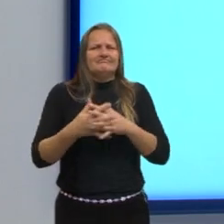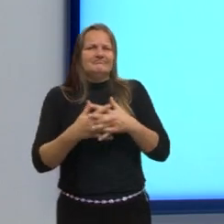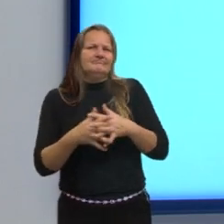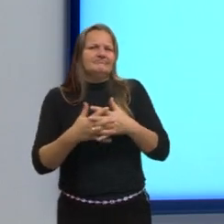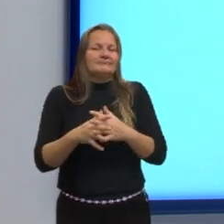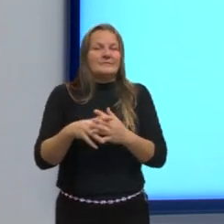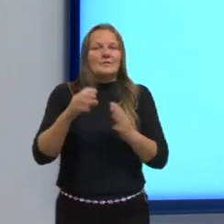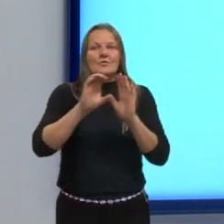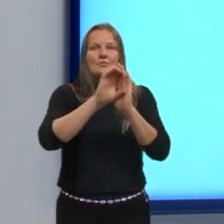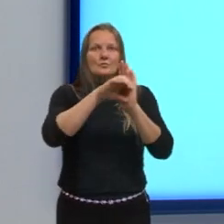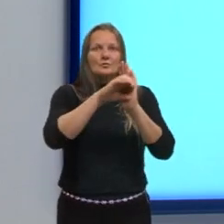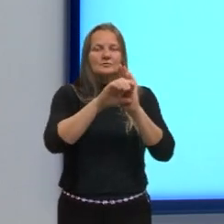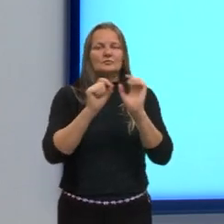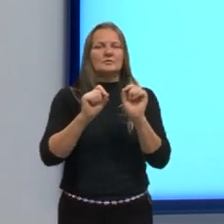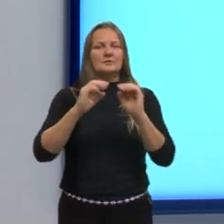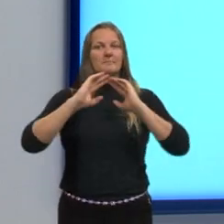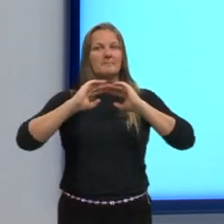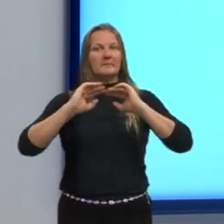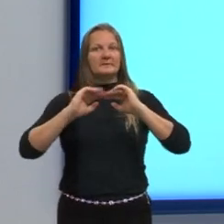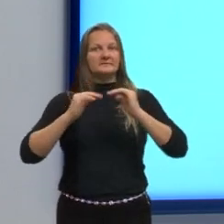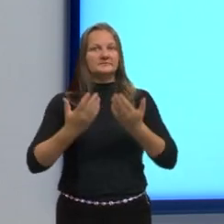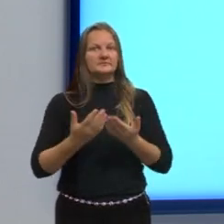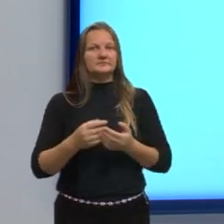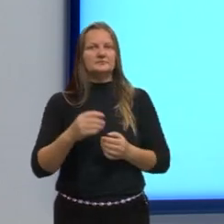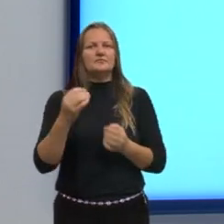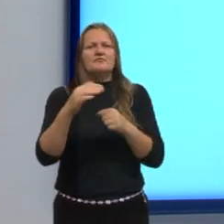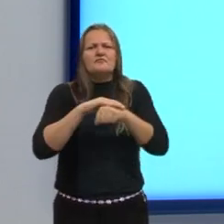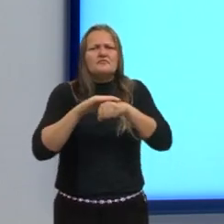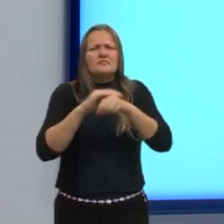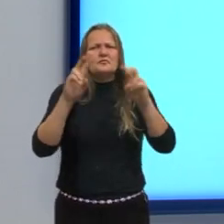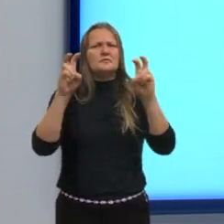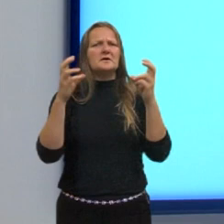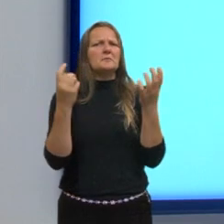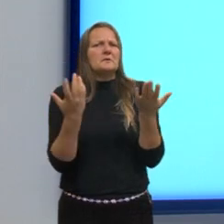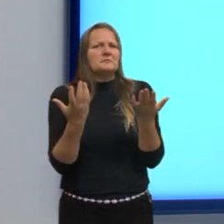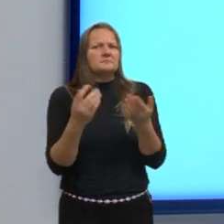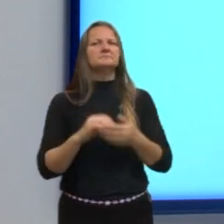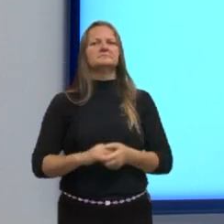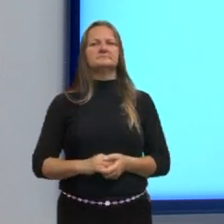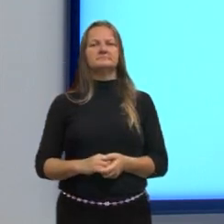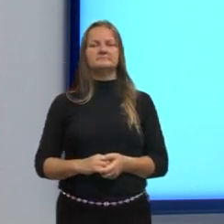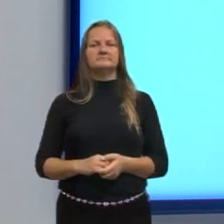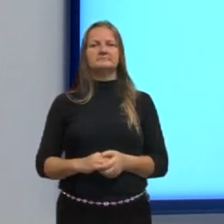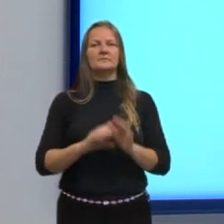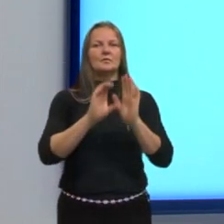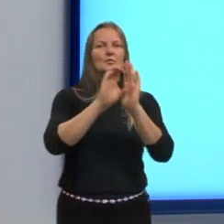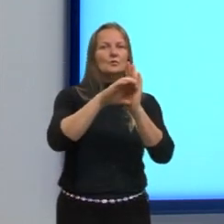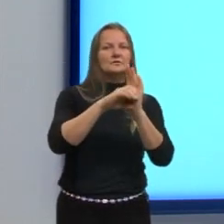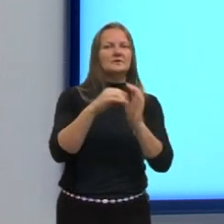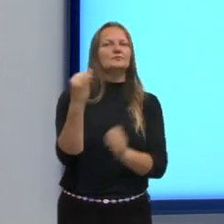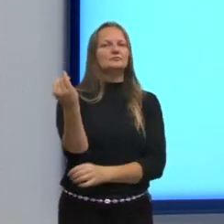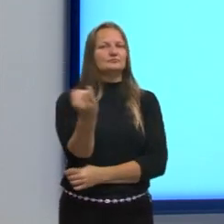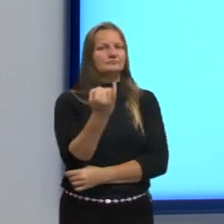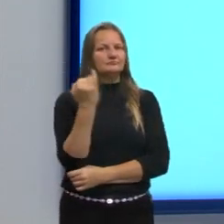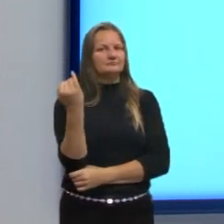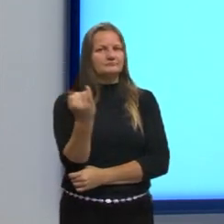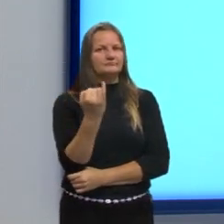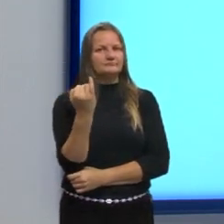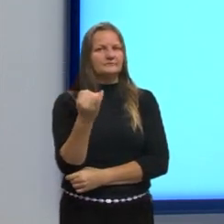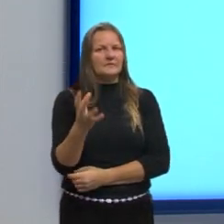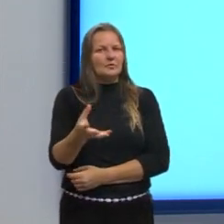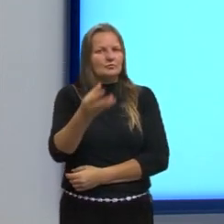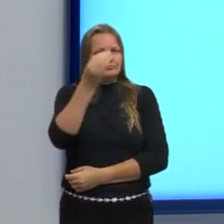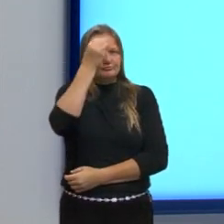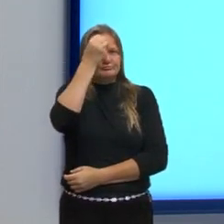sabe mais o que está pedindo, do que está falando. Certo, gente? Então, os conceitos principais têm que estar na